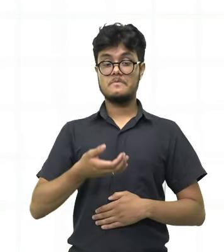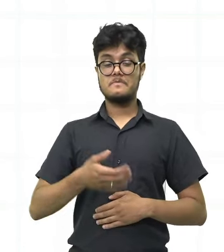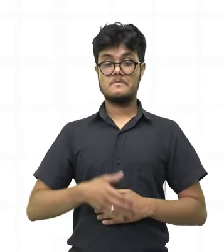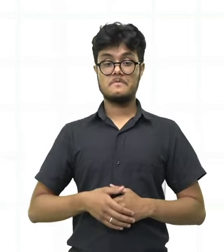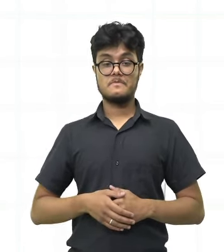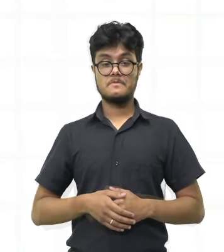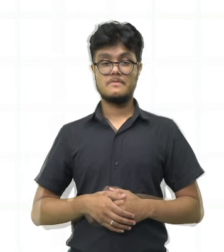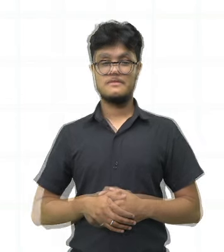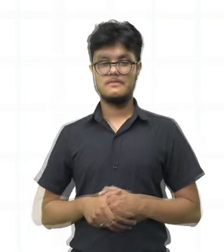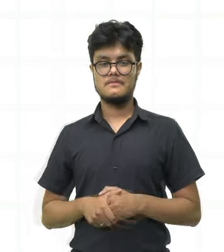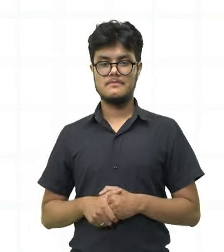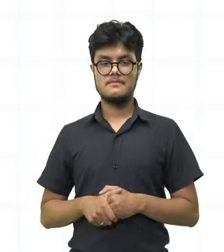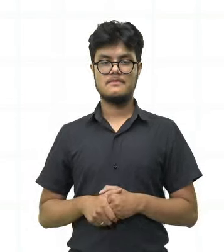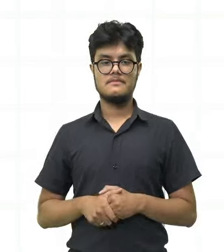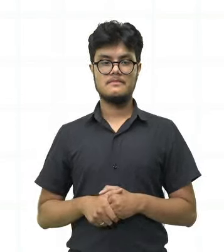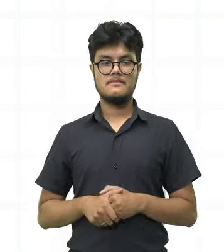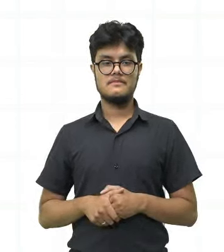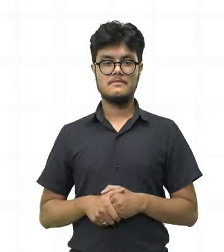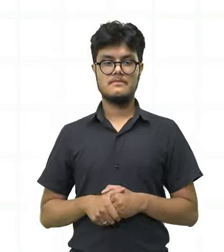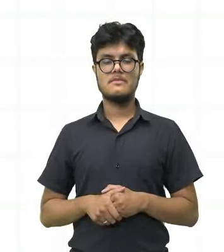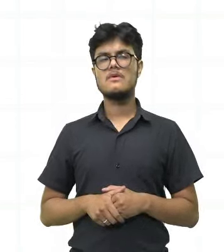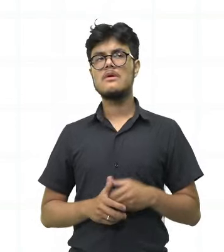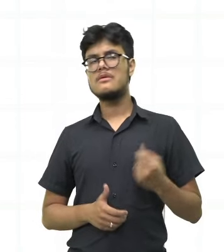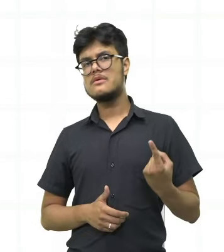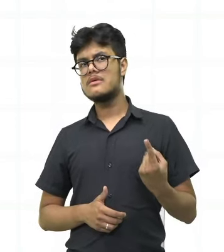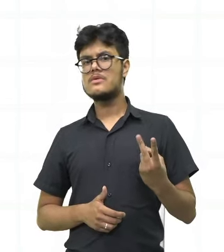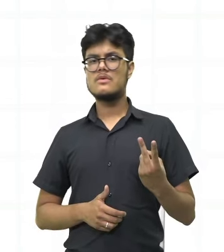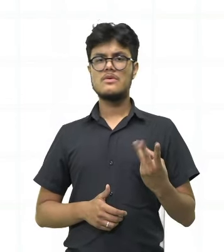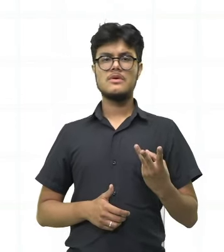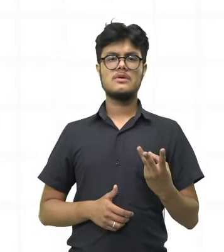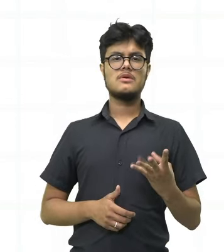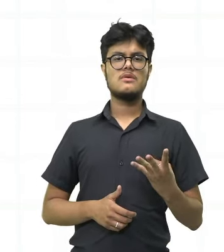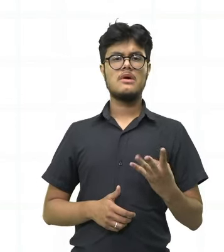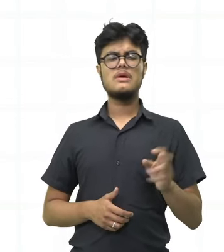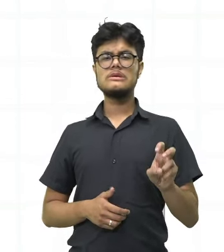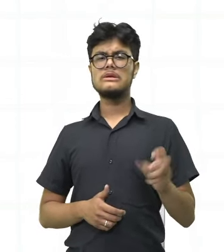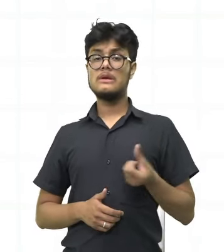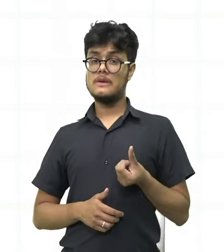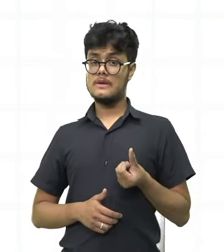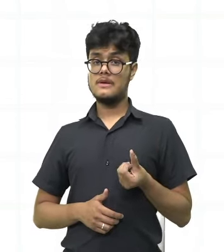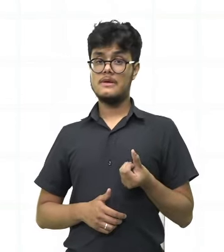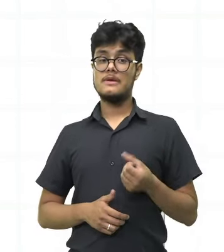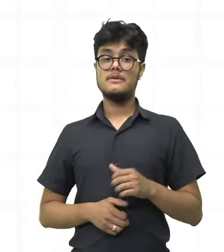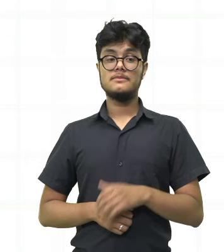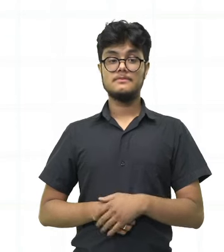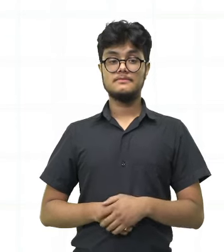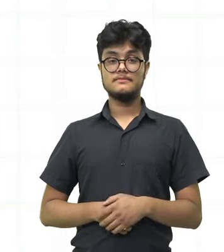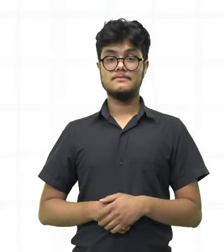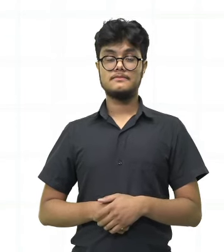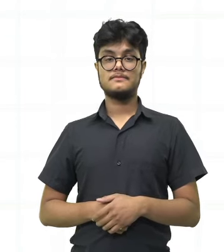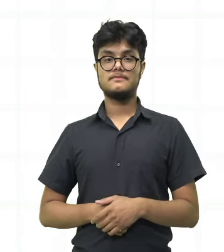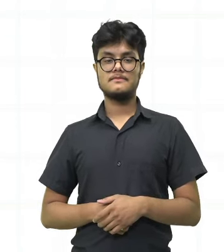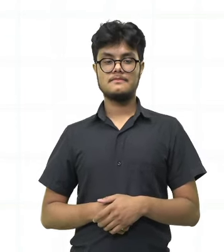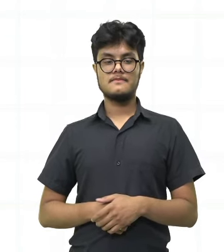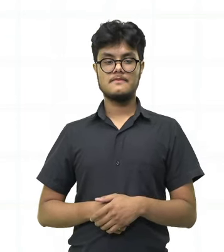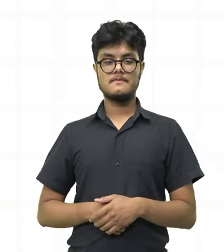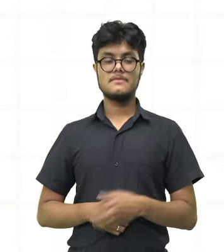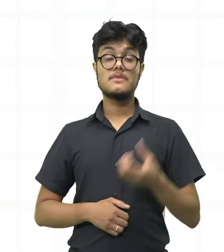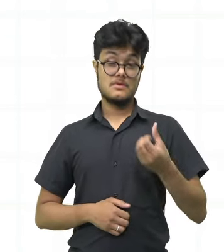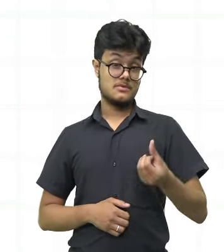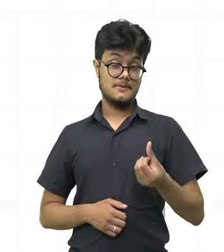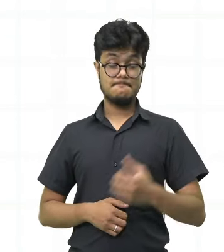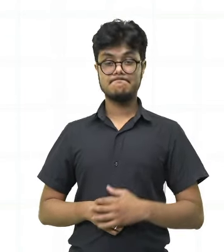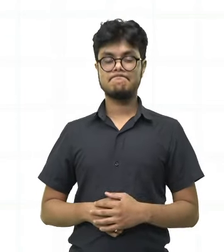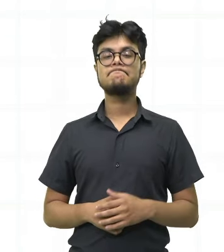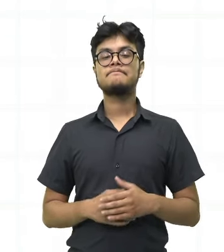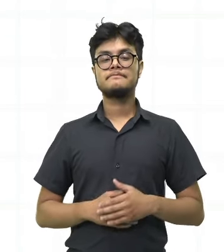Nossa quinta estrofe. E aí, ela é formada por quantos versos? Um, dois, três, quatro, cinco, seis.